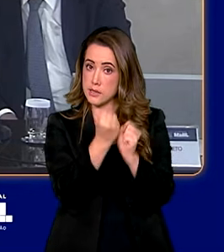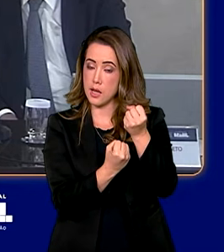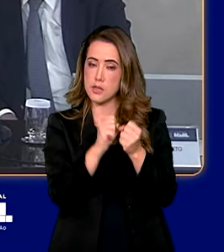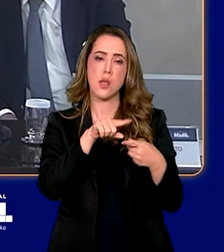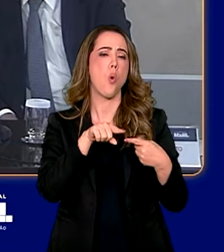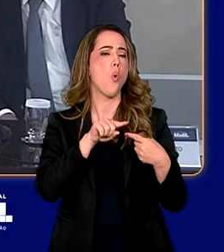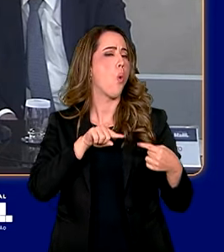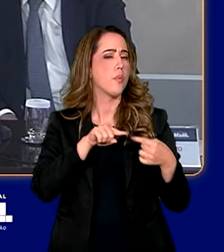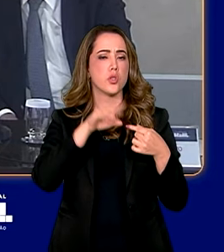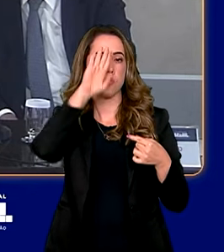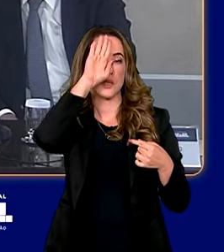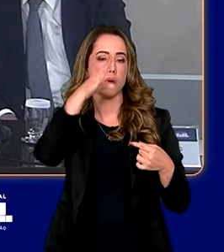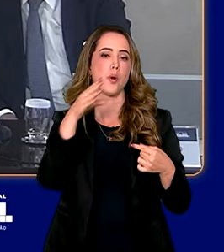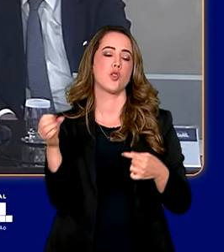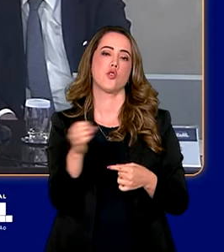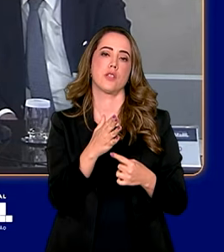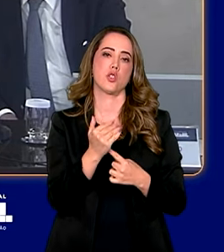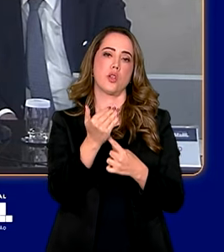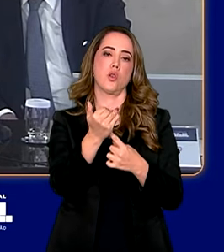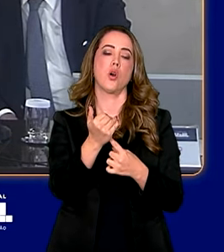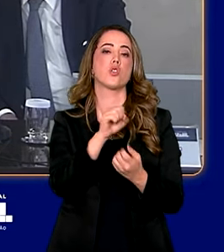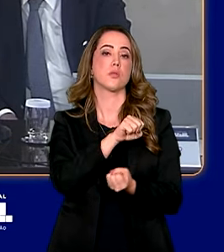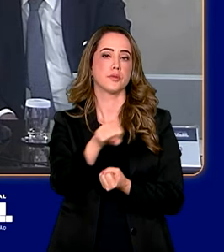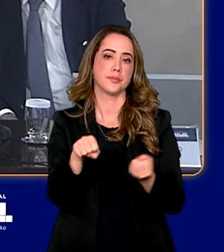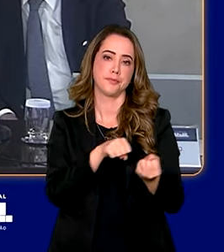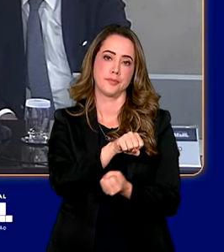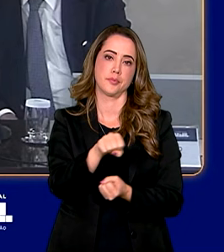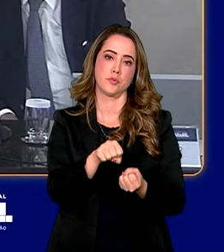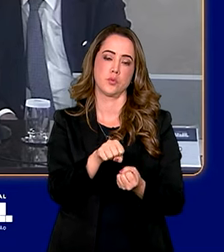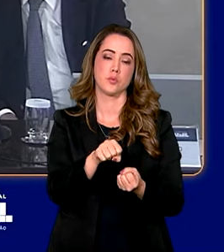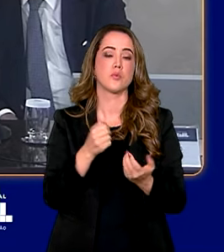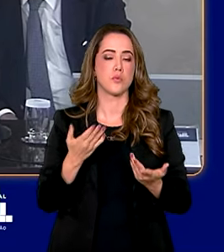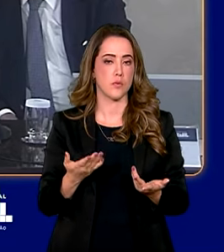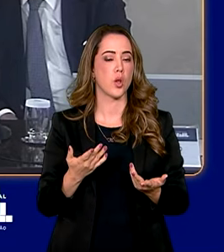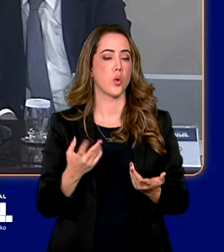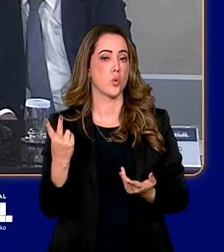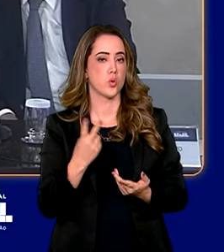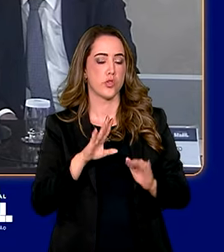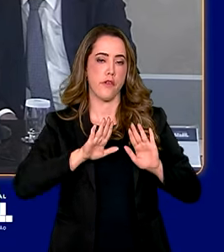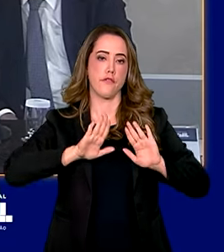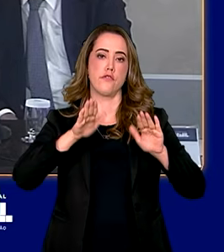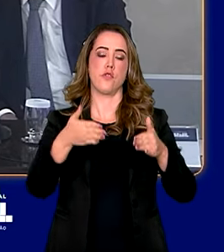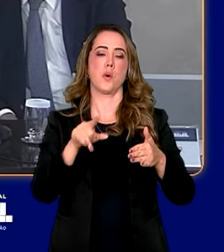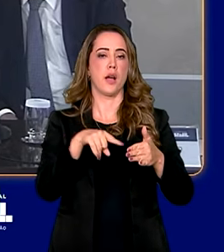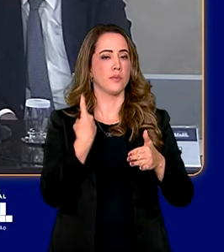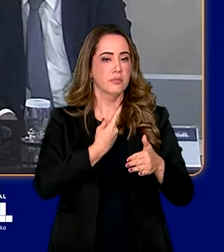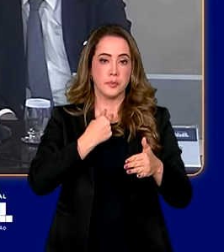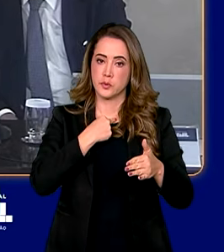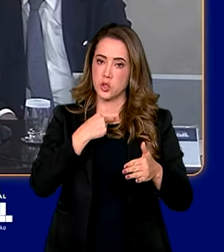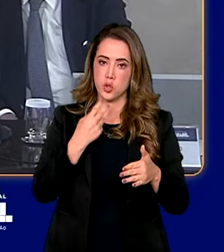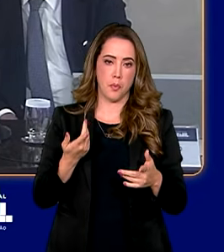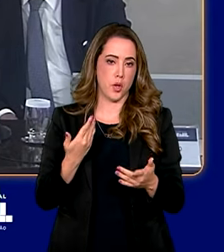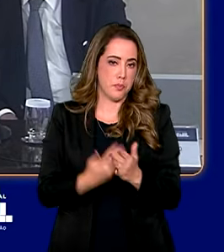inovação e na sustentabilidade. Então, focar, nós não podemos dispersar